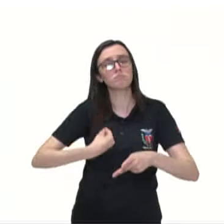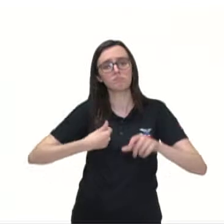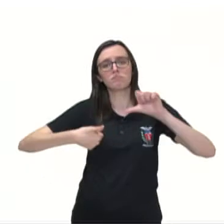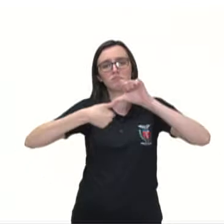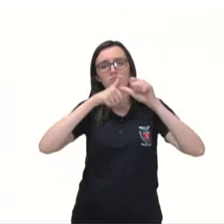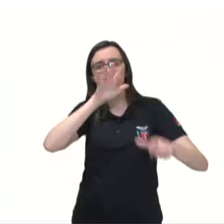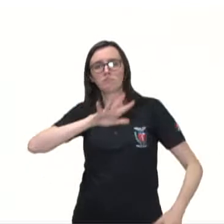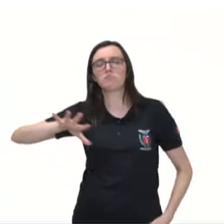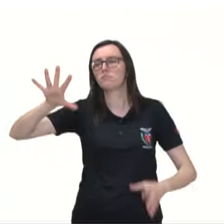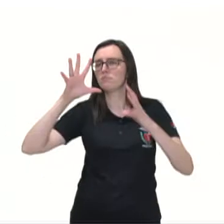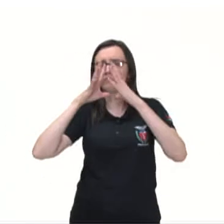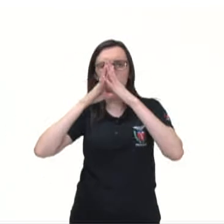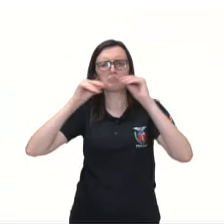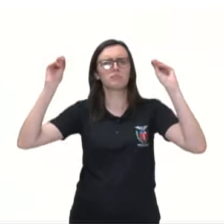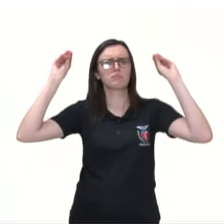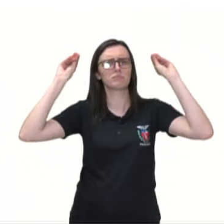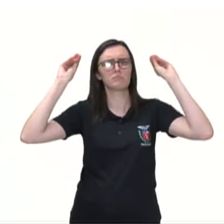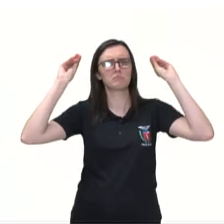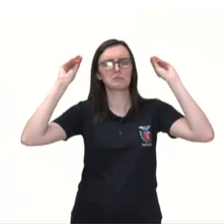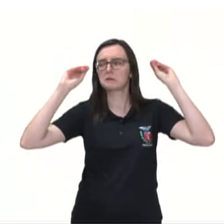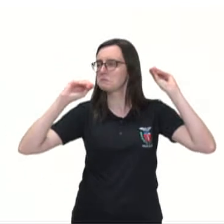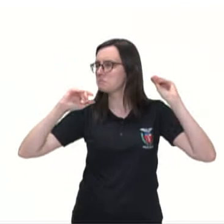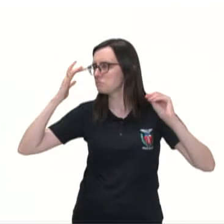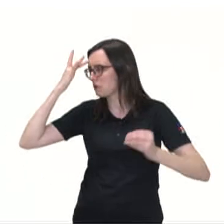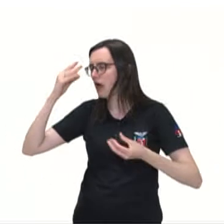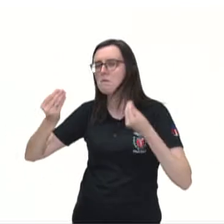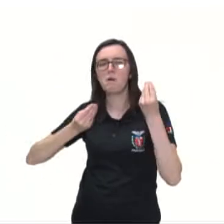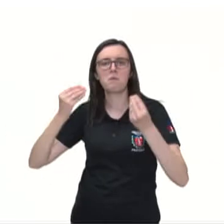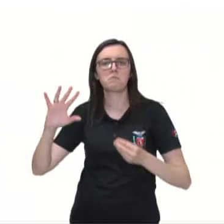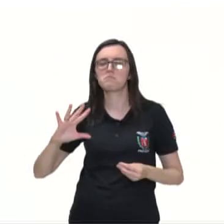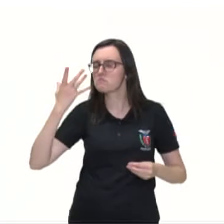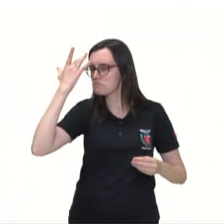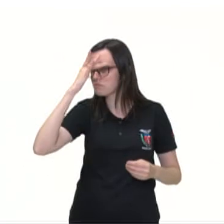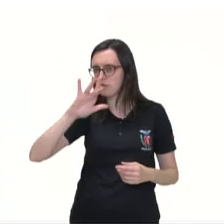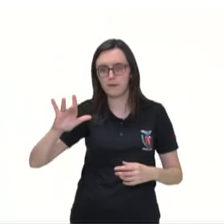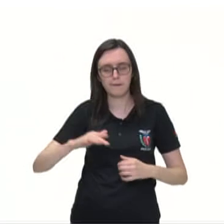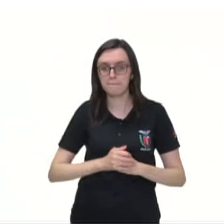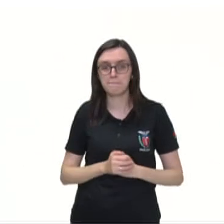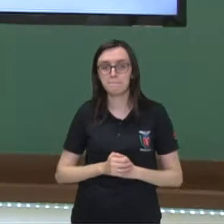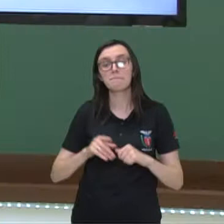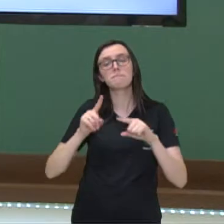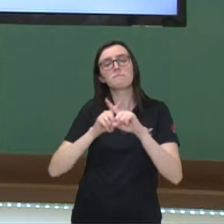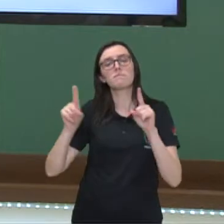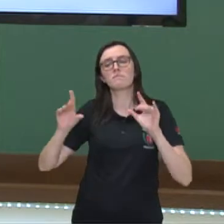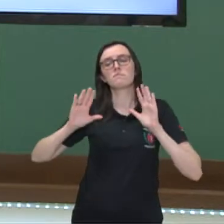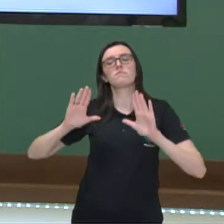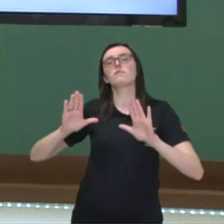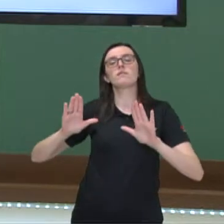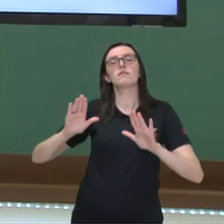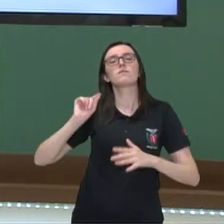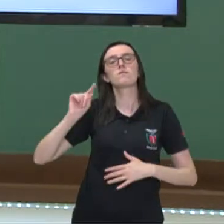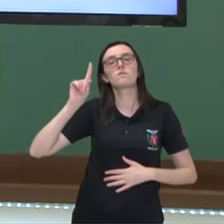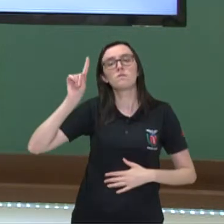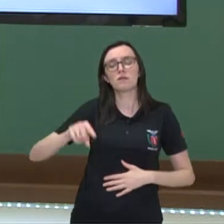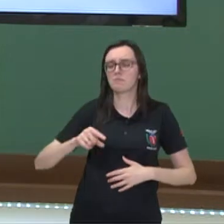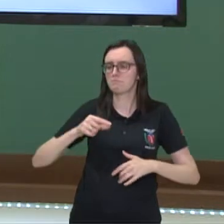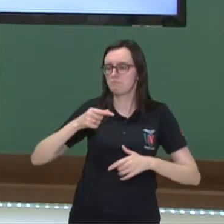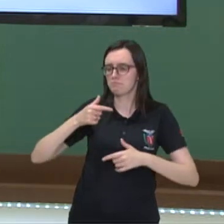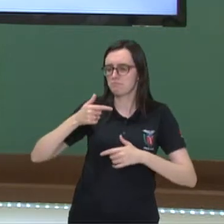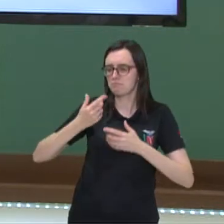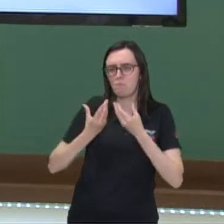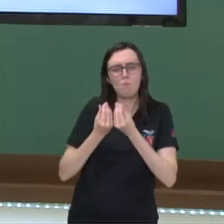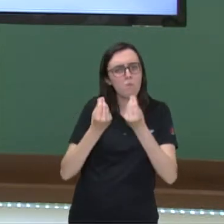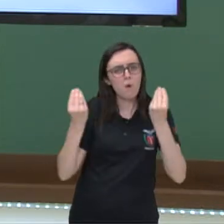que desapareceram, né? Não se sabe como que isso aconteceu, mas que deixaram grandes produções